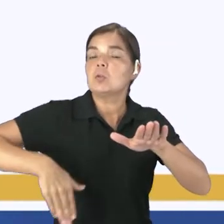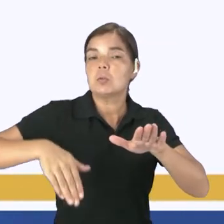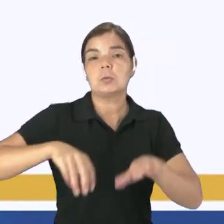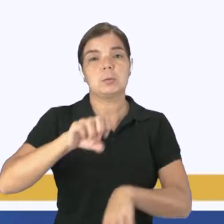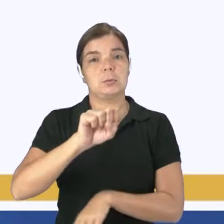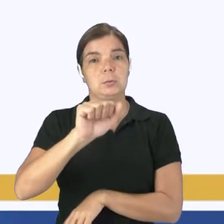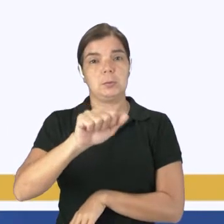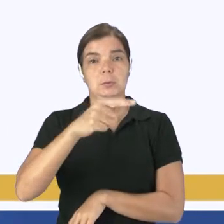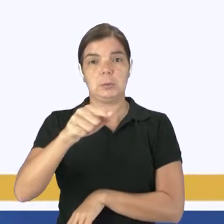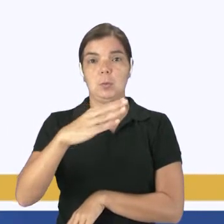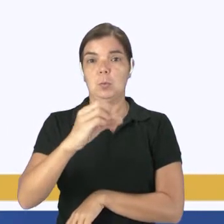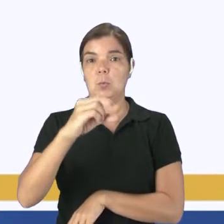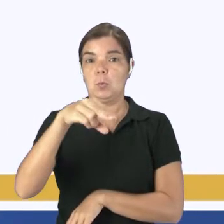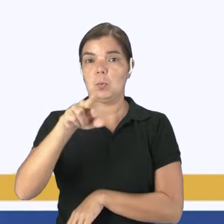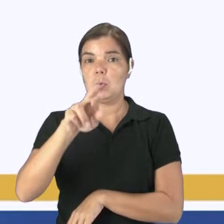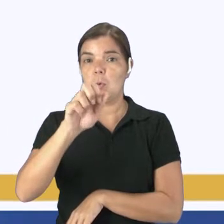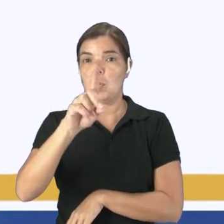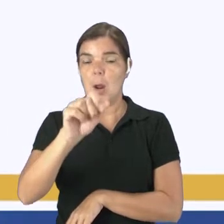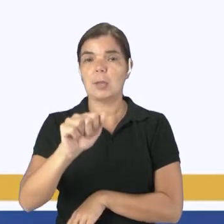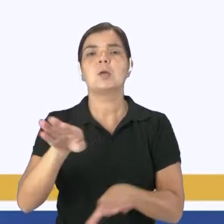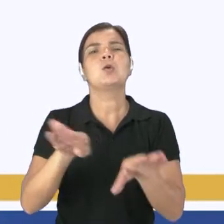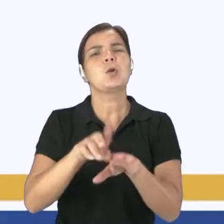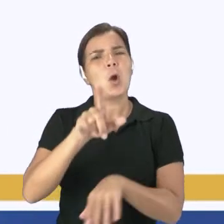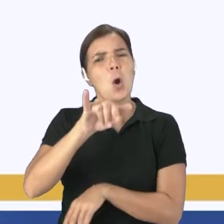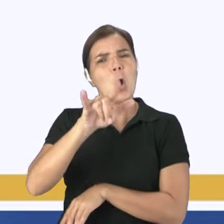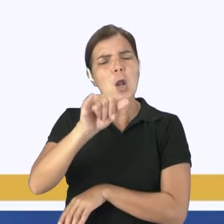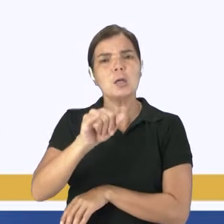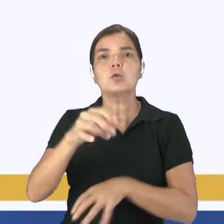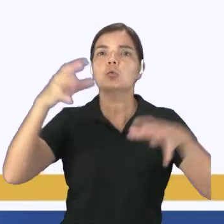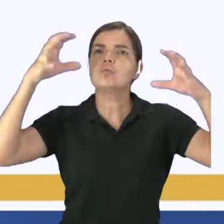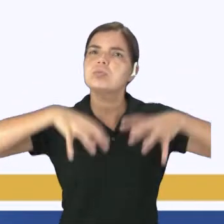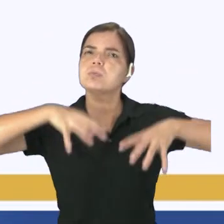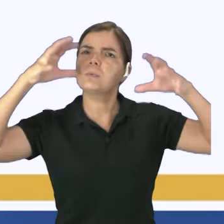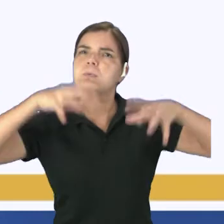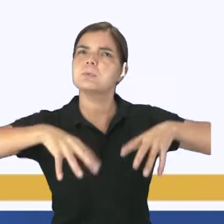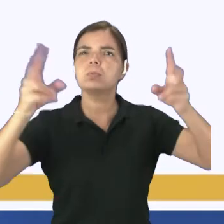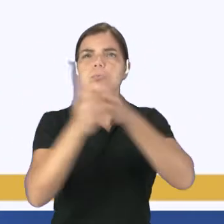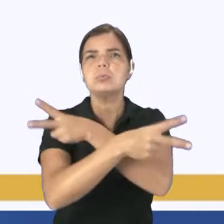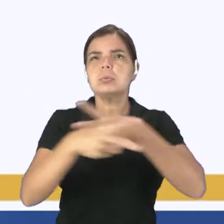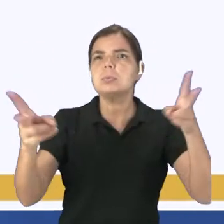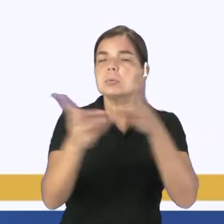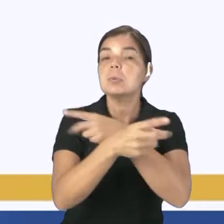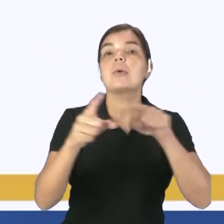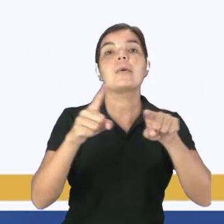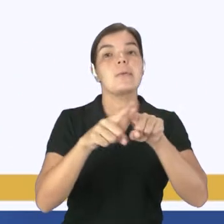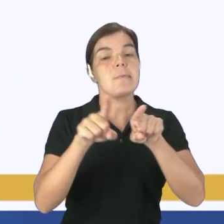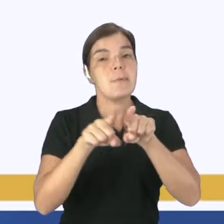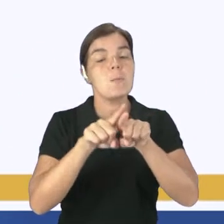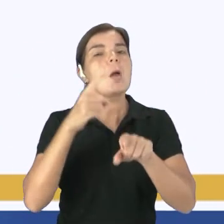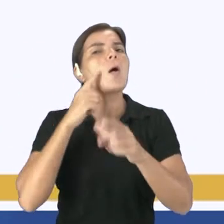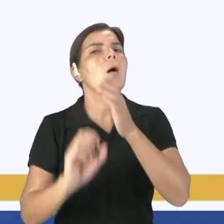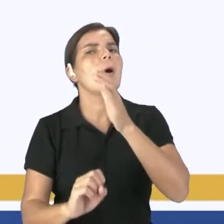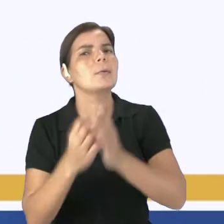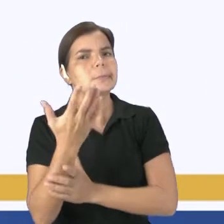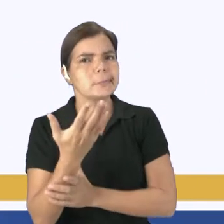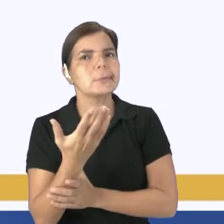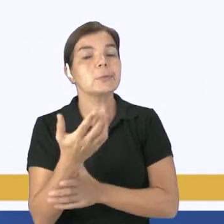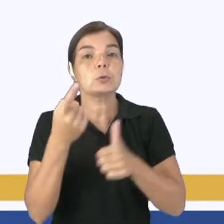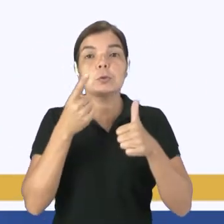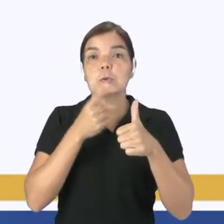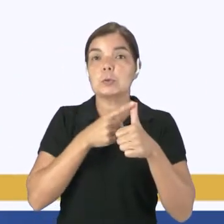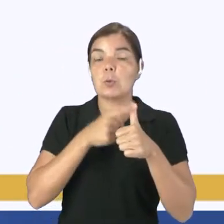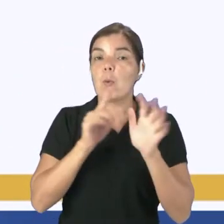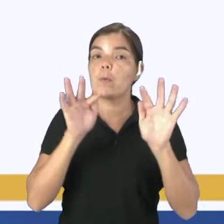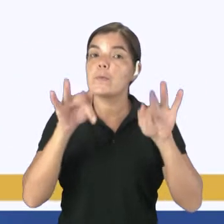tá? Que teve uma onda de lixo muito grande após o temporal. E essa onda de lixo e esse temporal aconteceu no primeiro final de